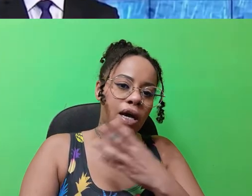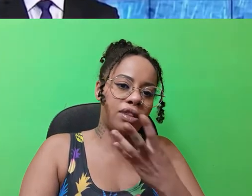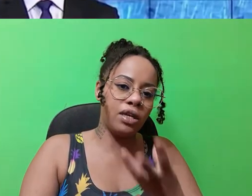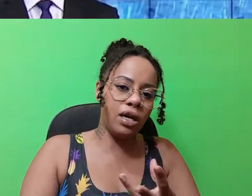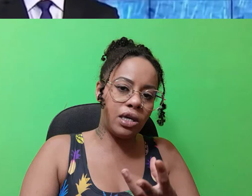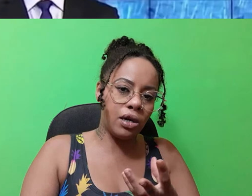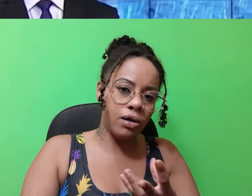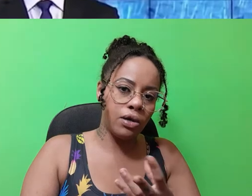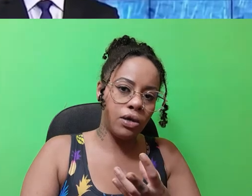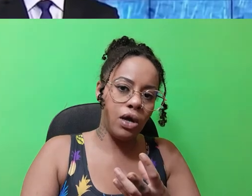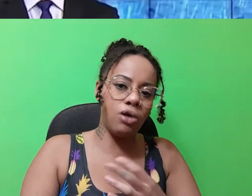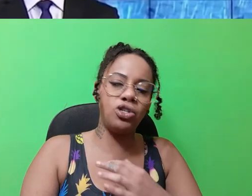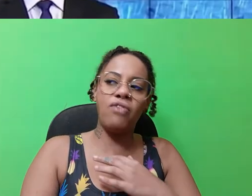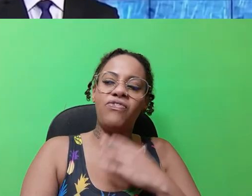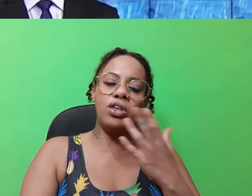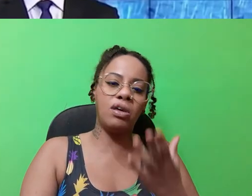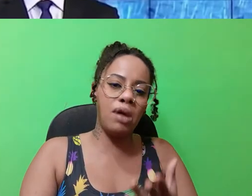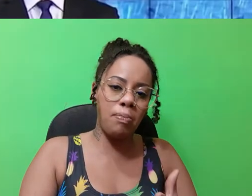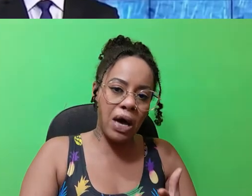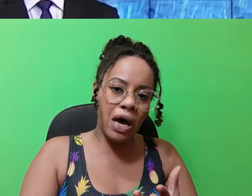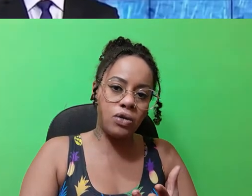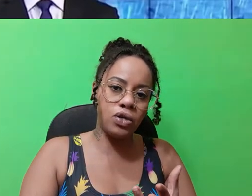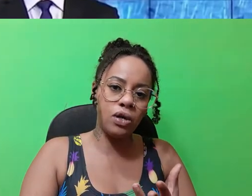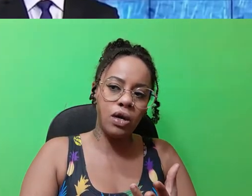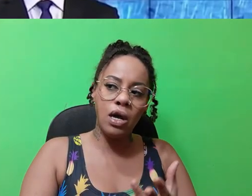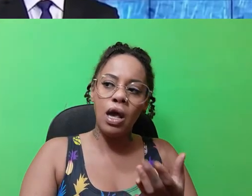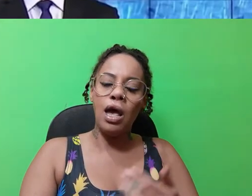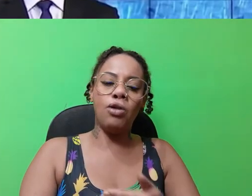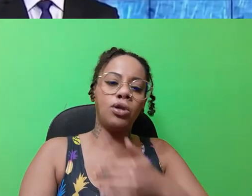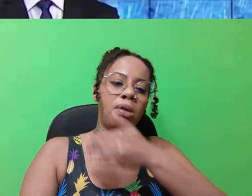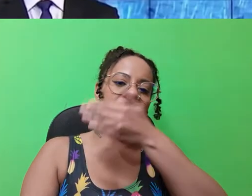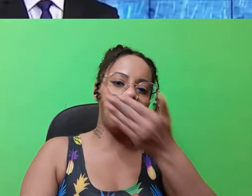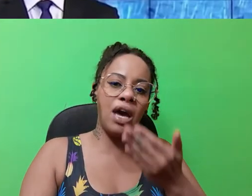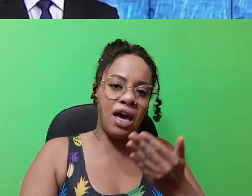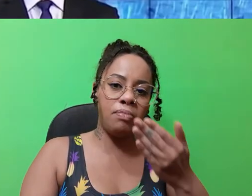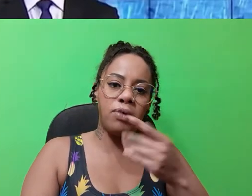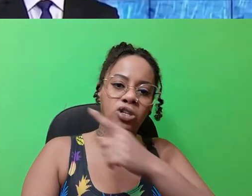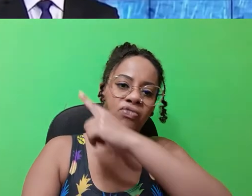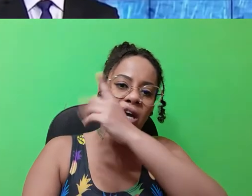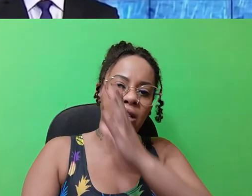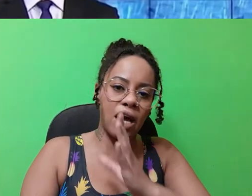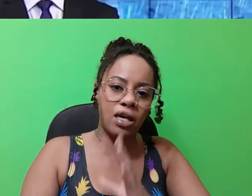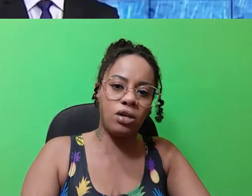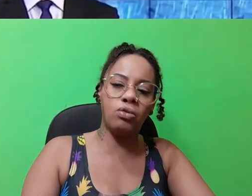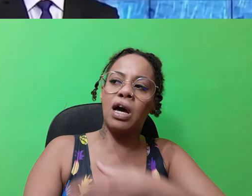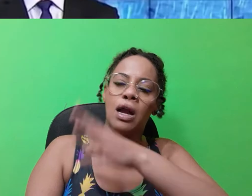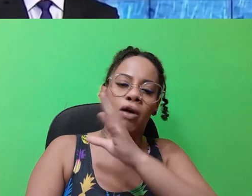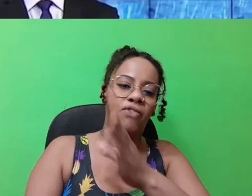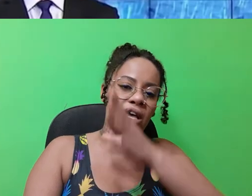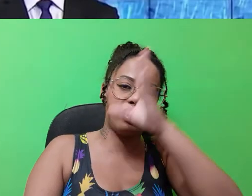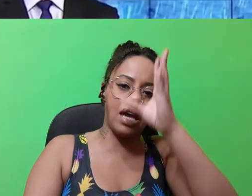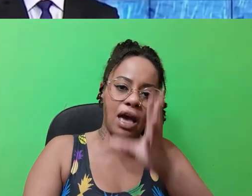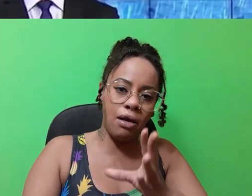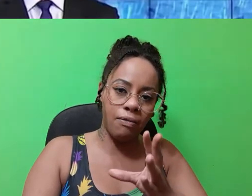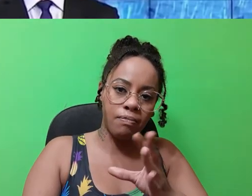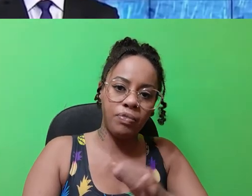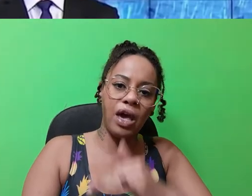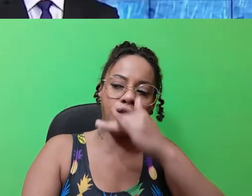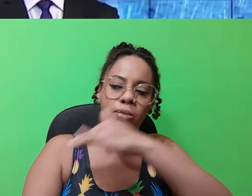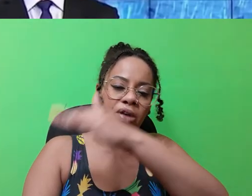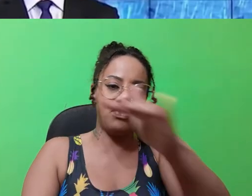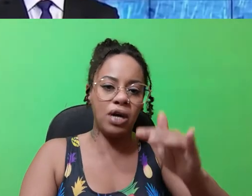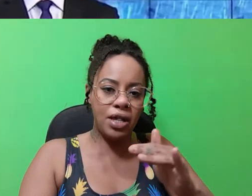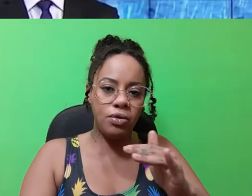chamei cacique, eu já fiz a minha parte. Eu sobrevoei, pode ver até aqui no canal, vai ter.